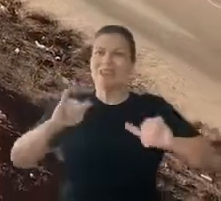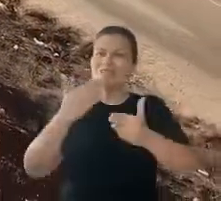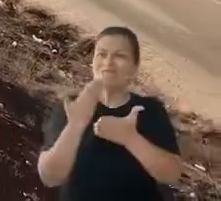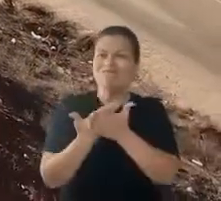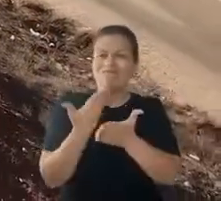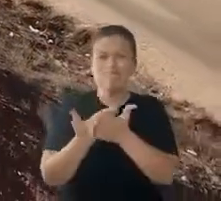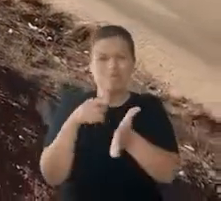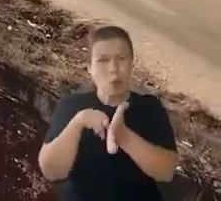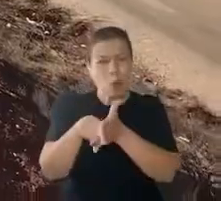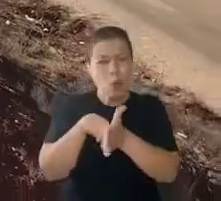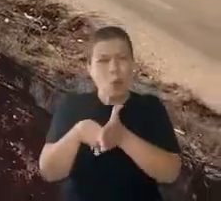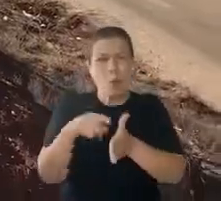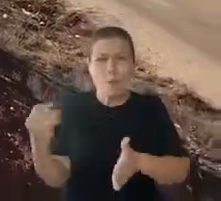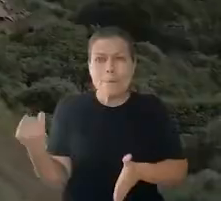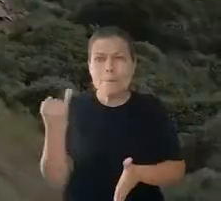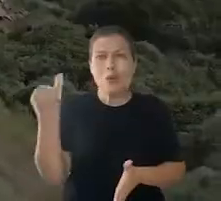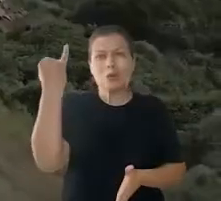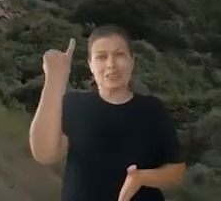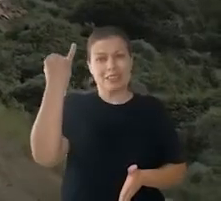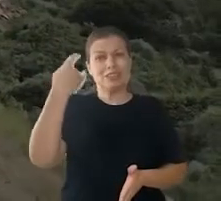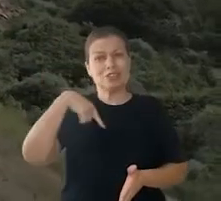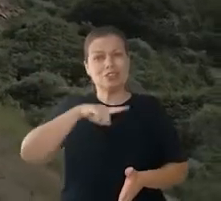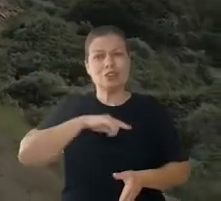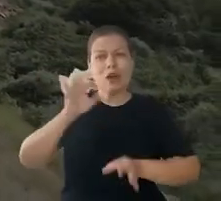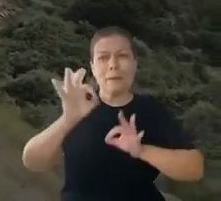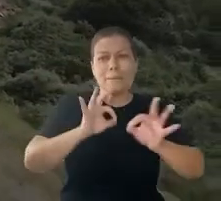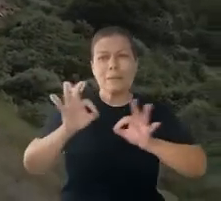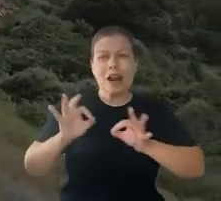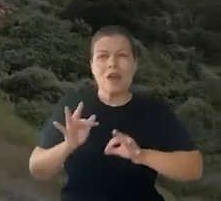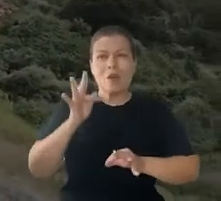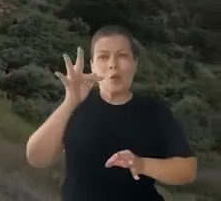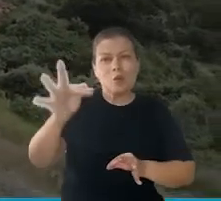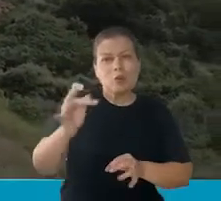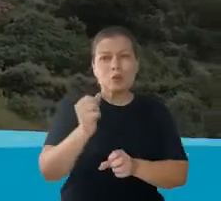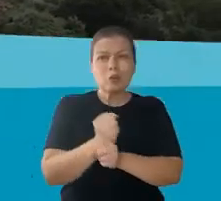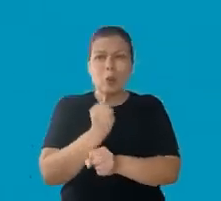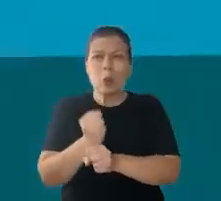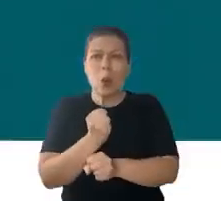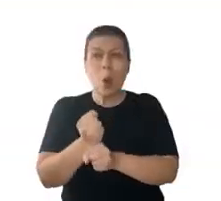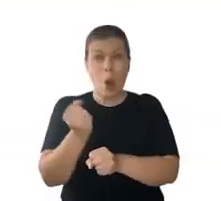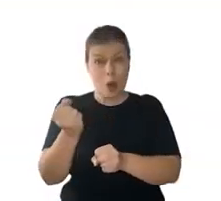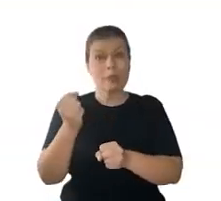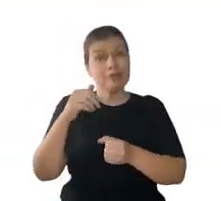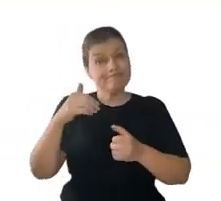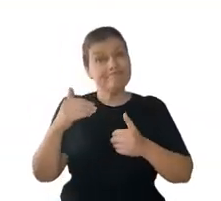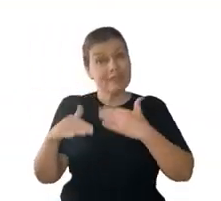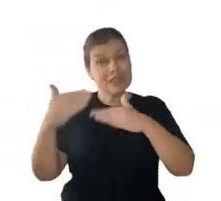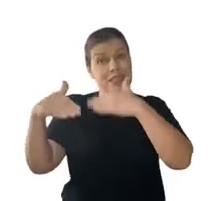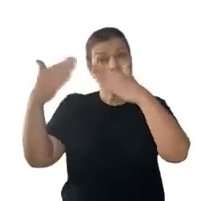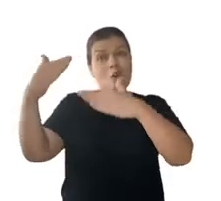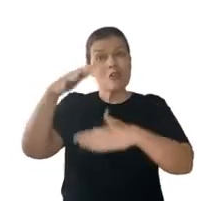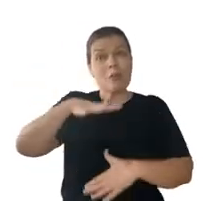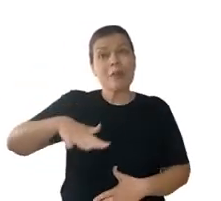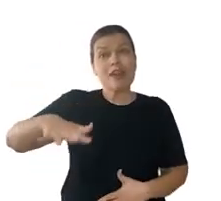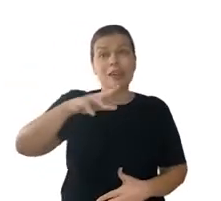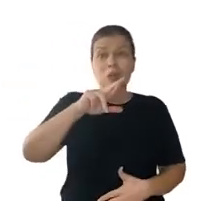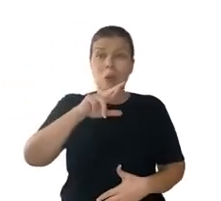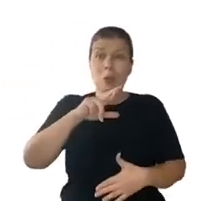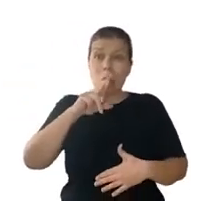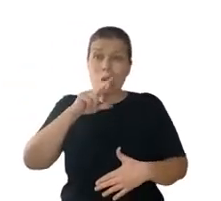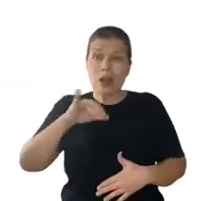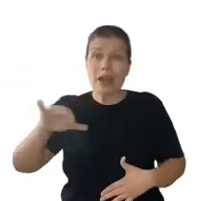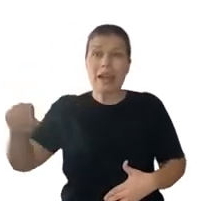um estudo de extrema importância onde vamos planejar intervenções hídricas para o desenvolvimento sustentável nas